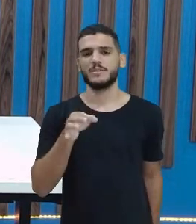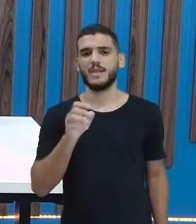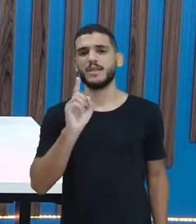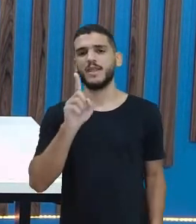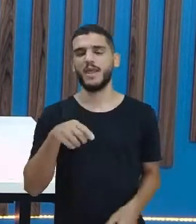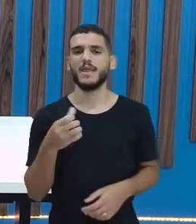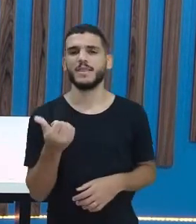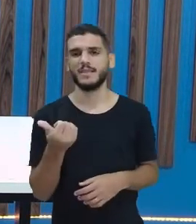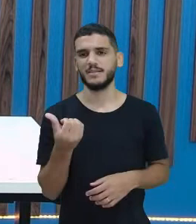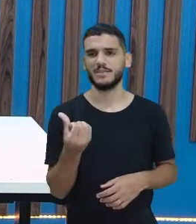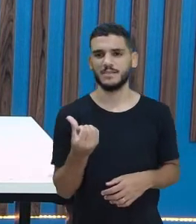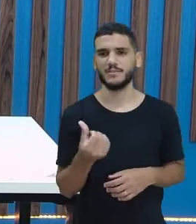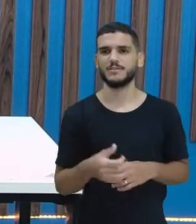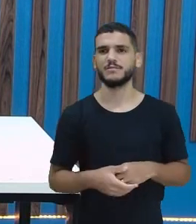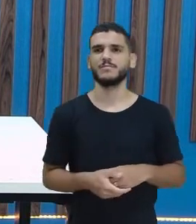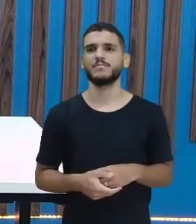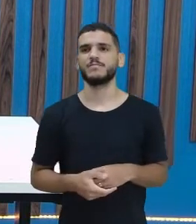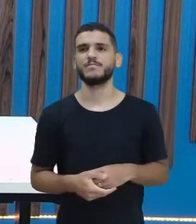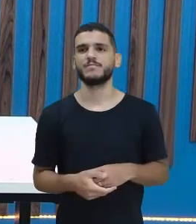certo?